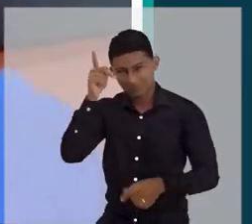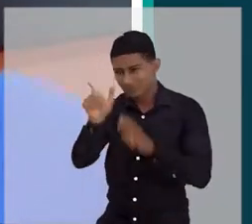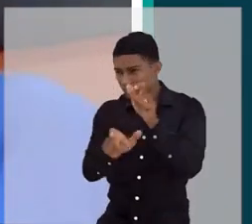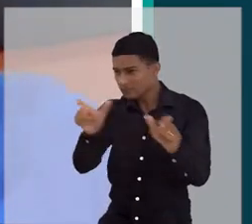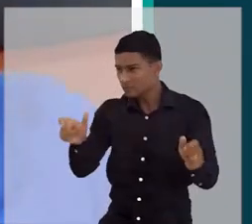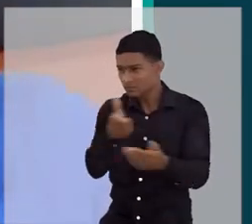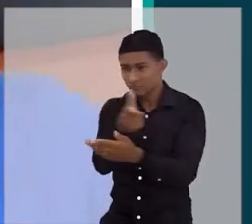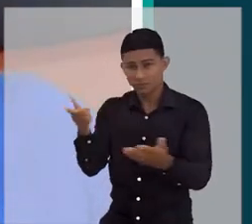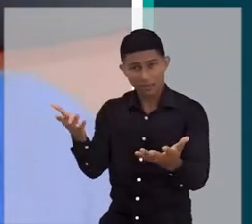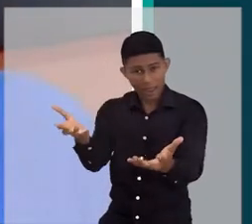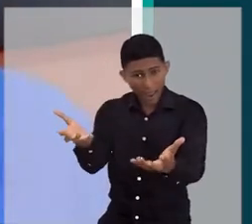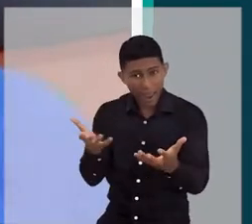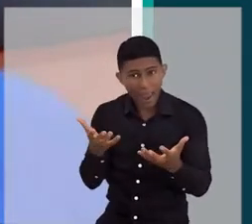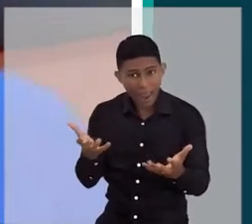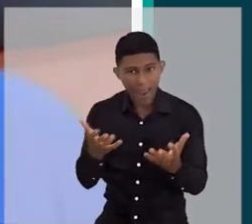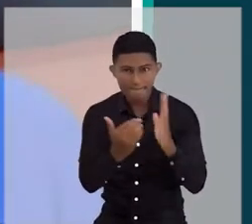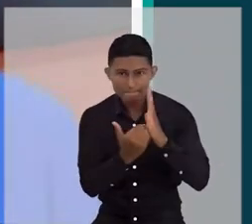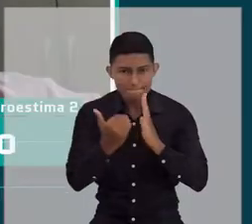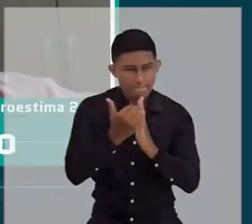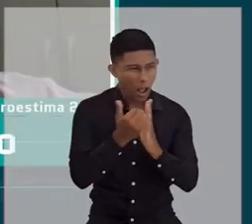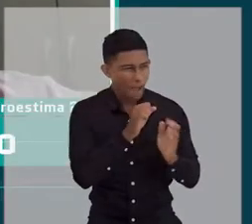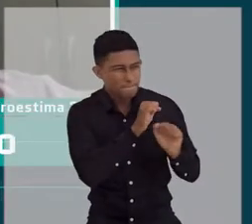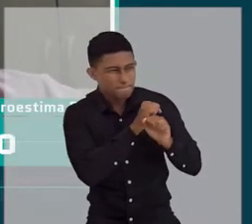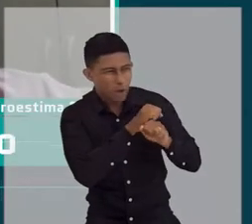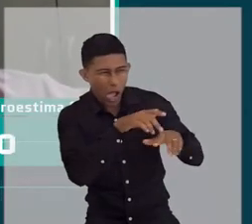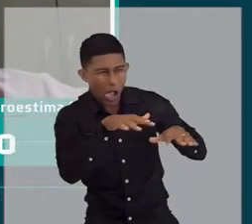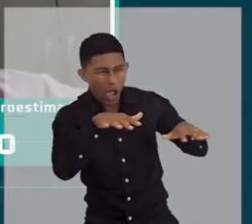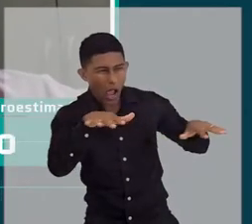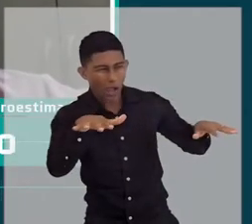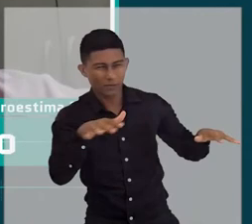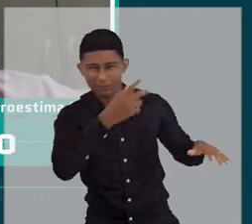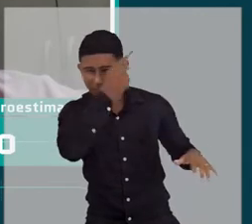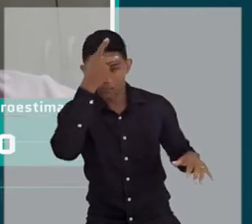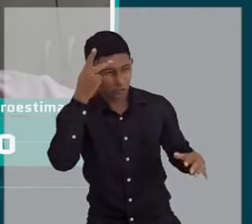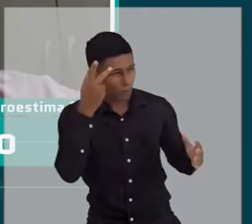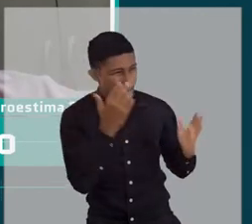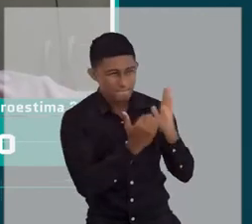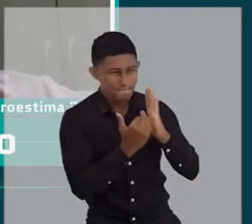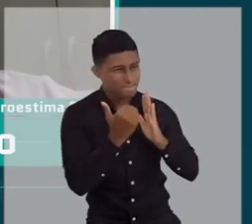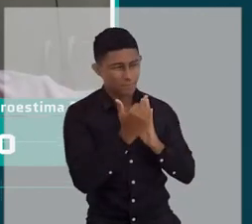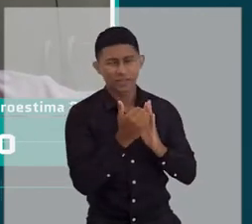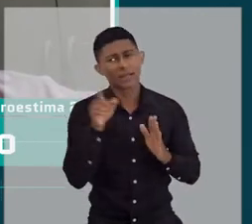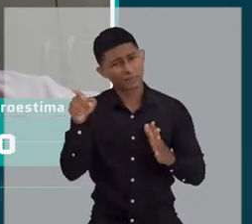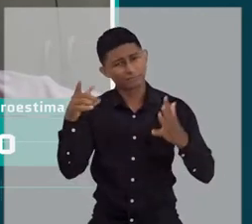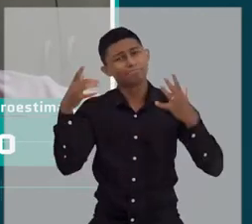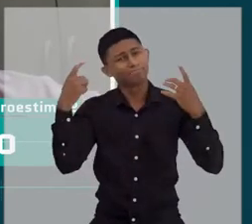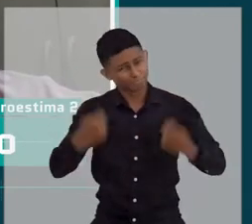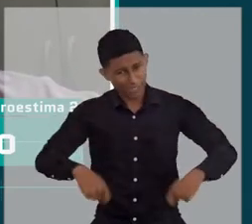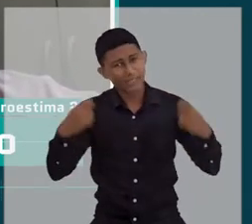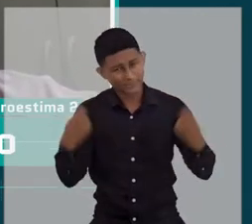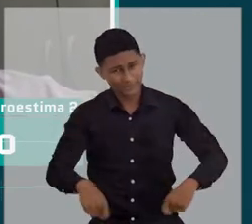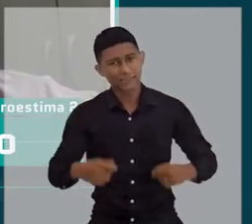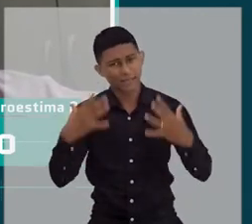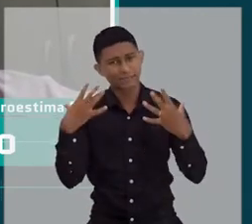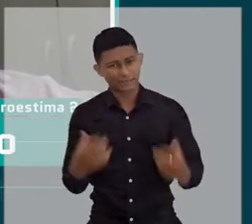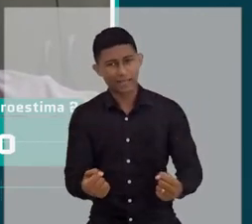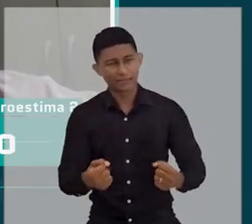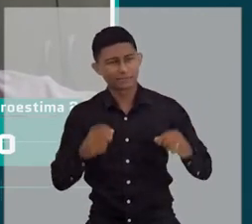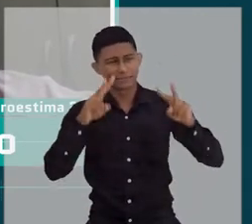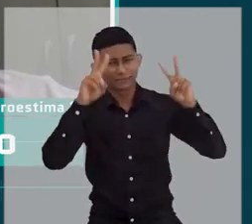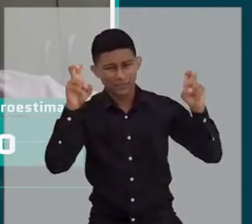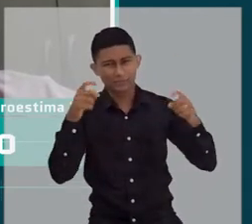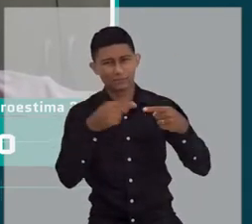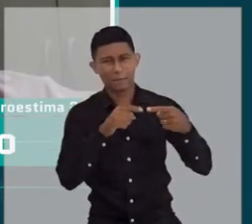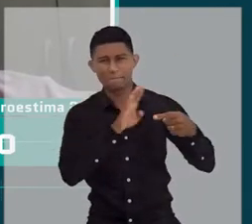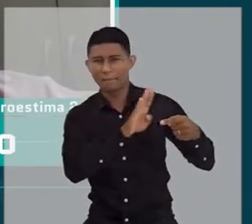conteúdo que quer fazer negócio, que quer se comunicar com o alcance, ele vai ter que ceder ou